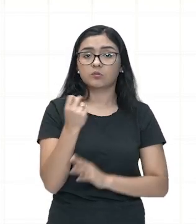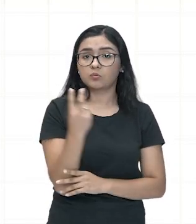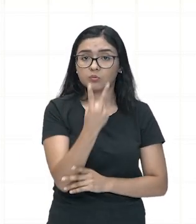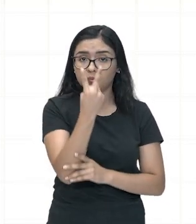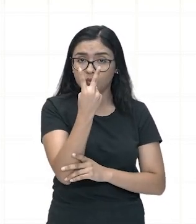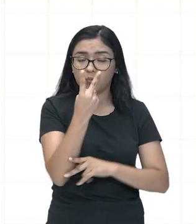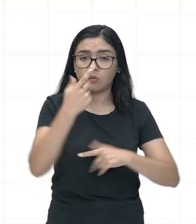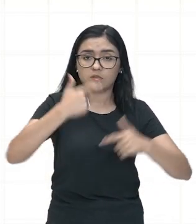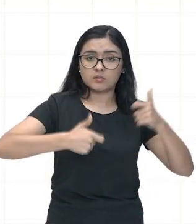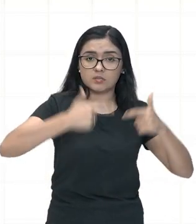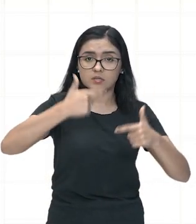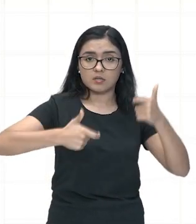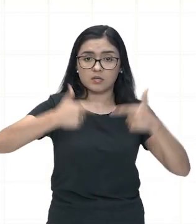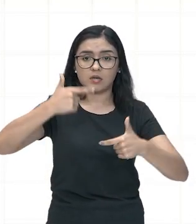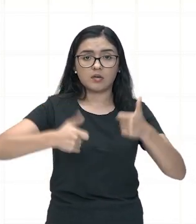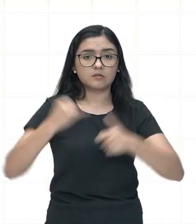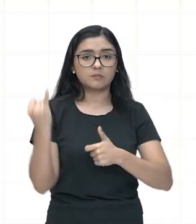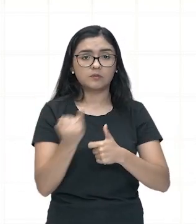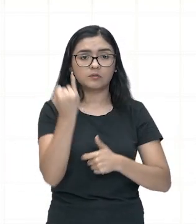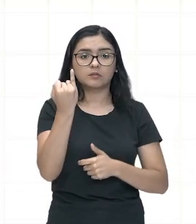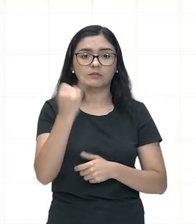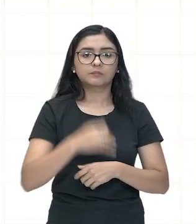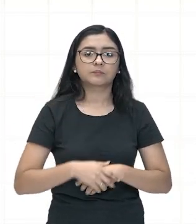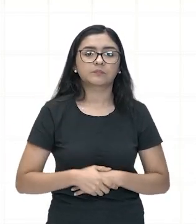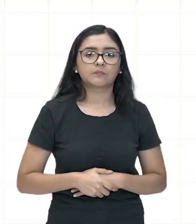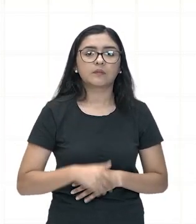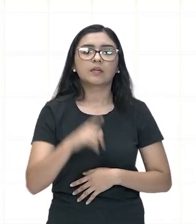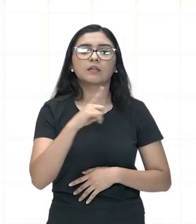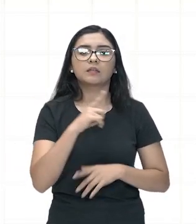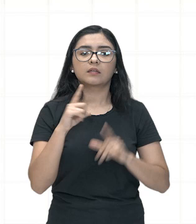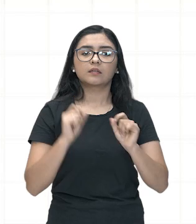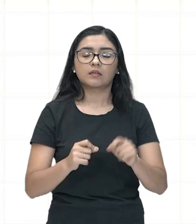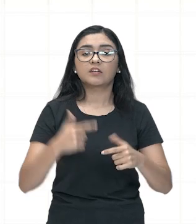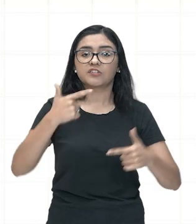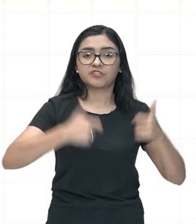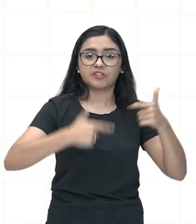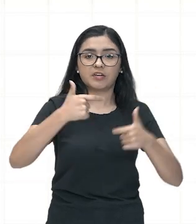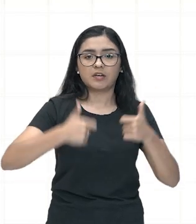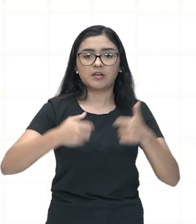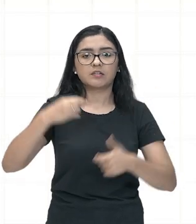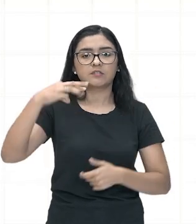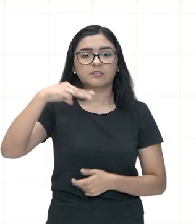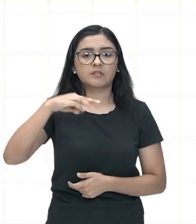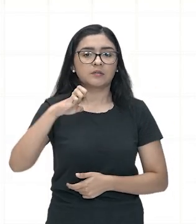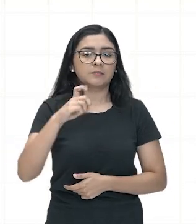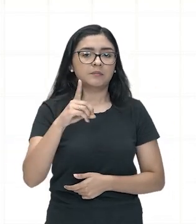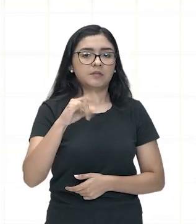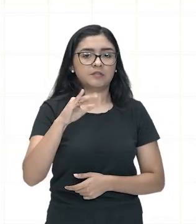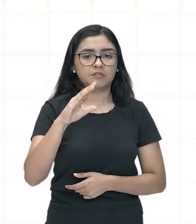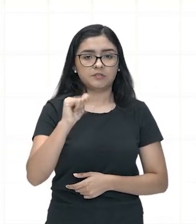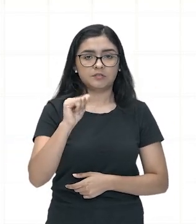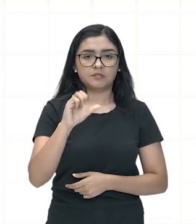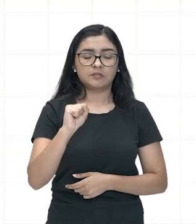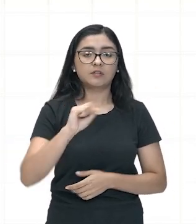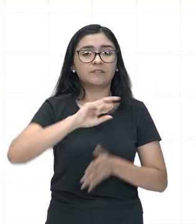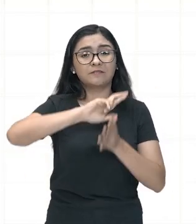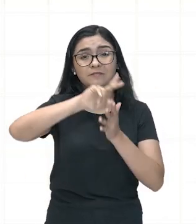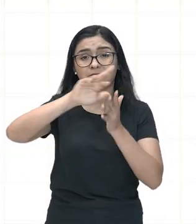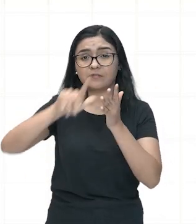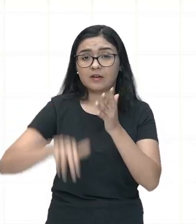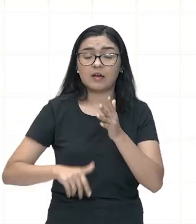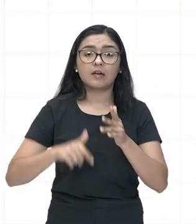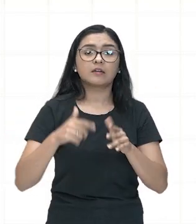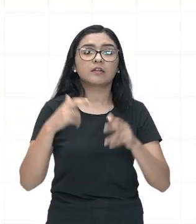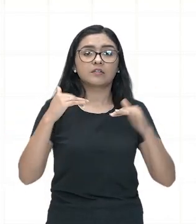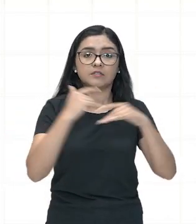por duas guerras significativas. Nós vamos ter aí as Guerras Médicas, em que várias cidades gregas resistiram à